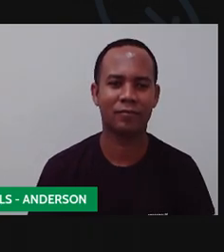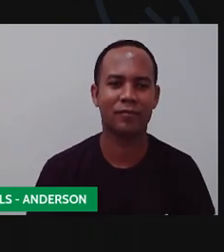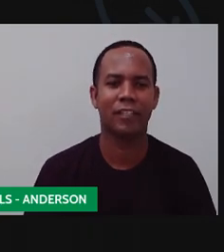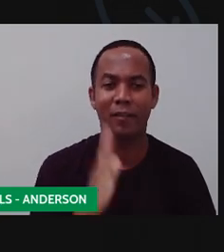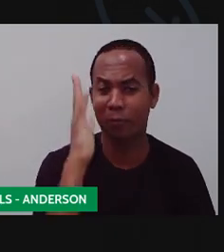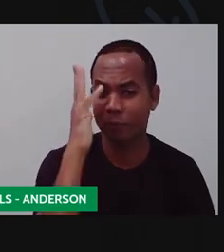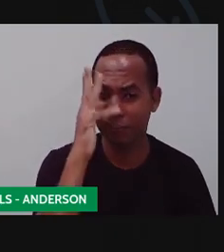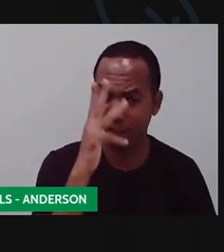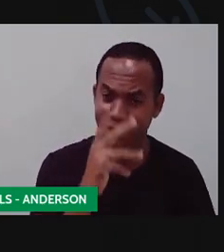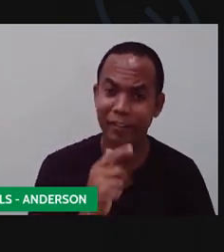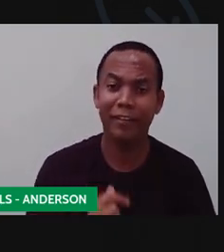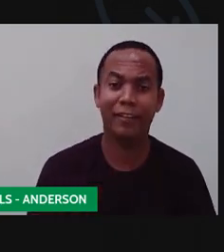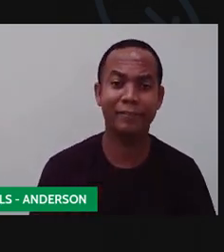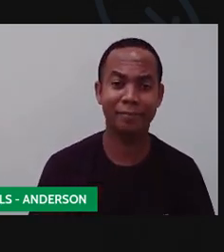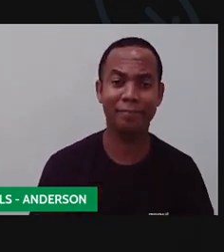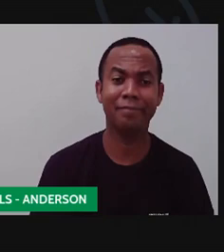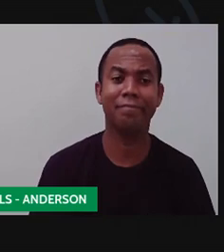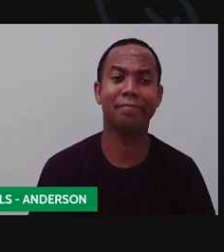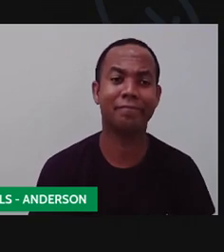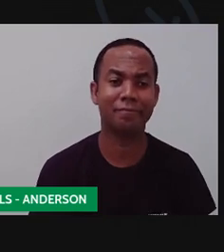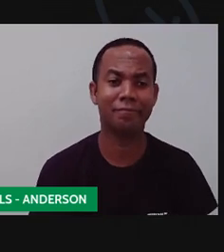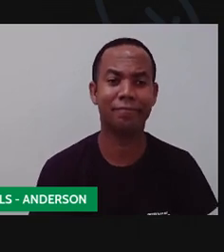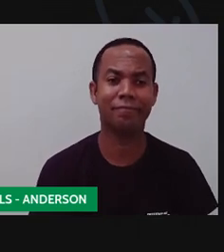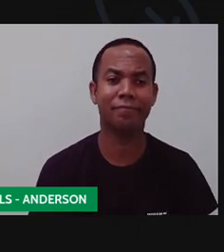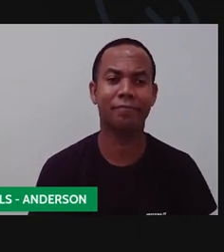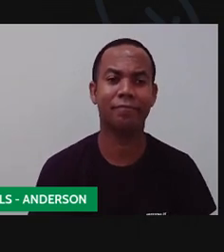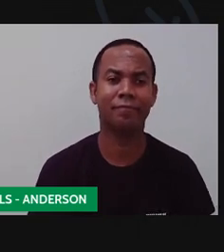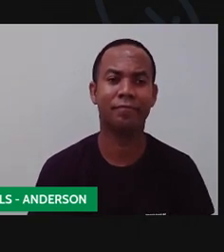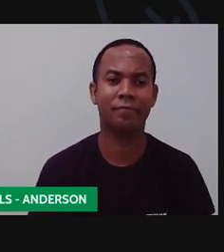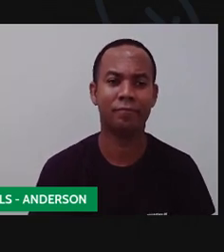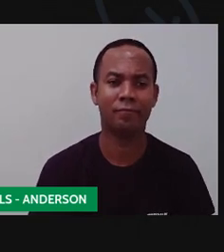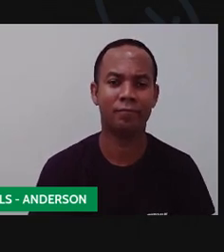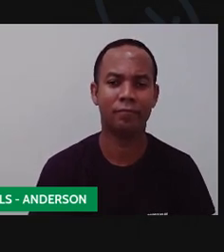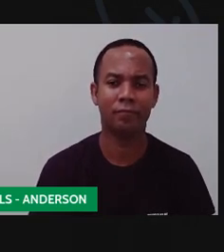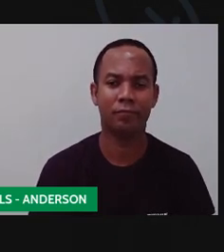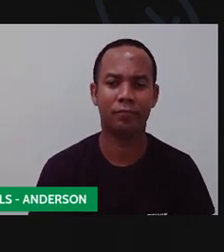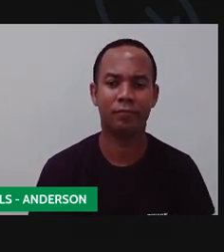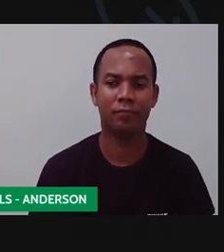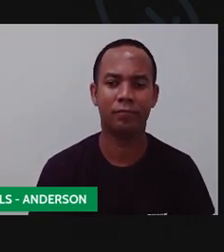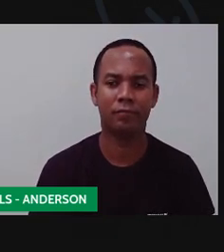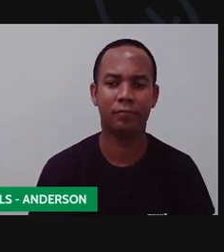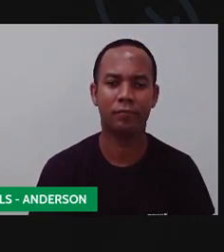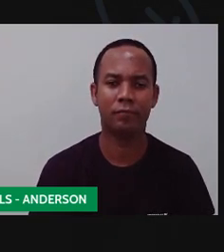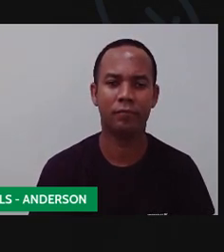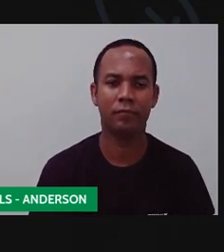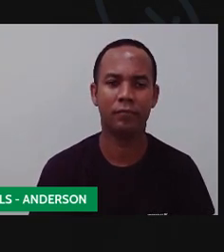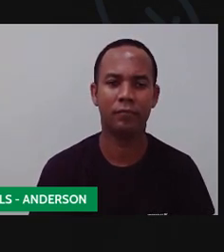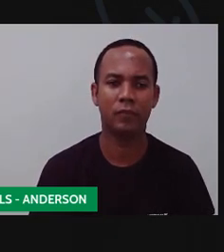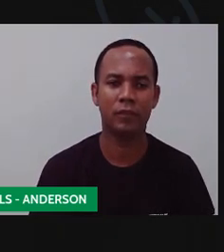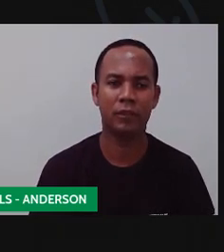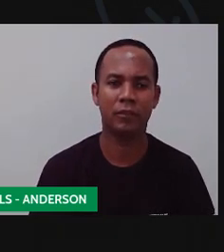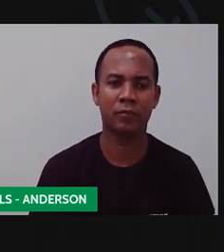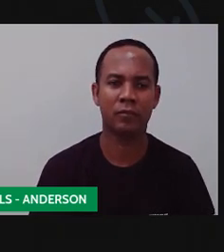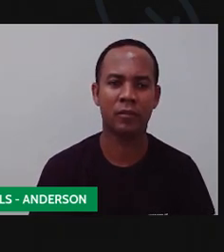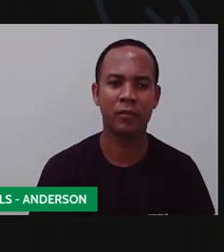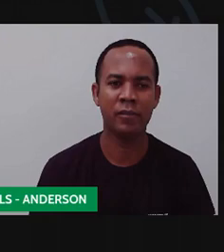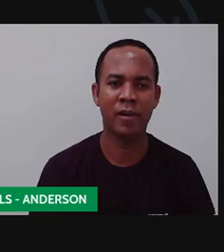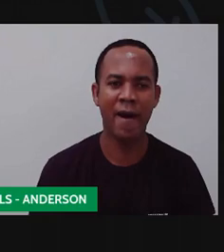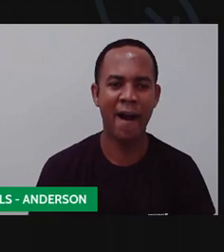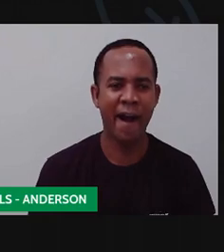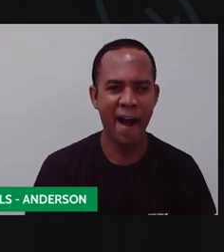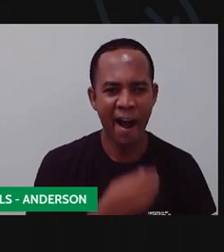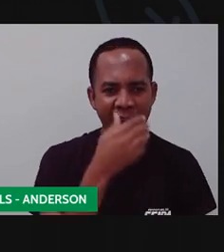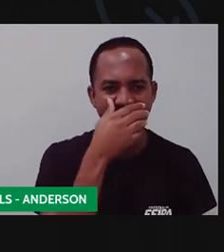Viram? Quer abrir um nozinho aqui? Ó, dá um outro nozinho. Pra ficar bem segura a roupinha da sua